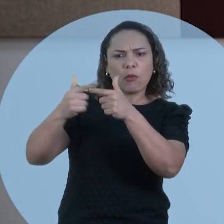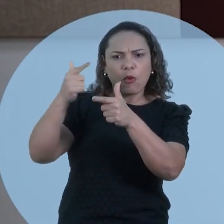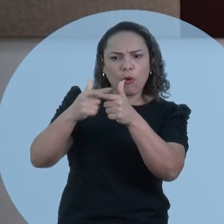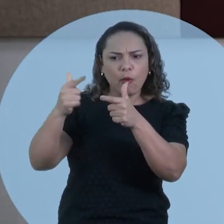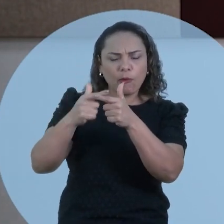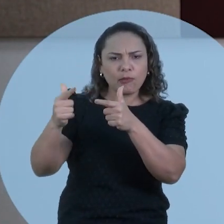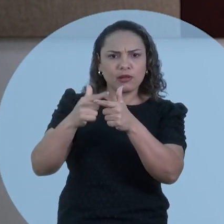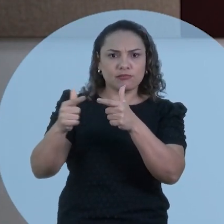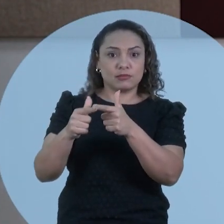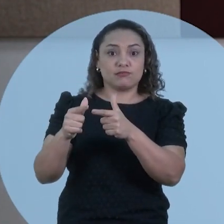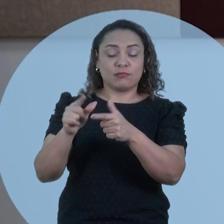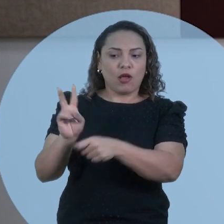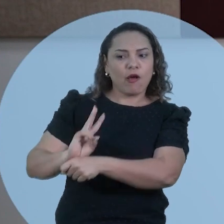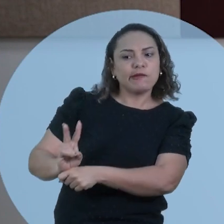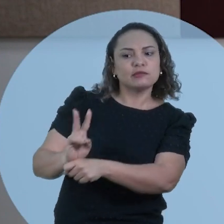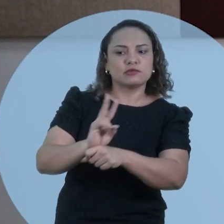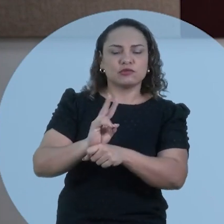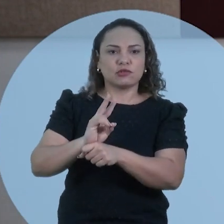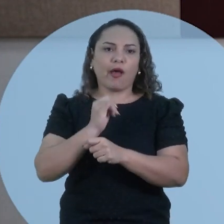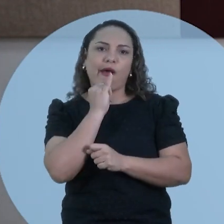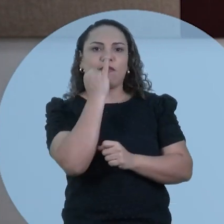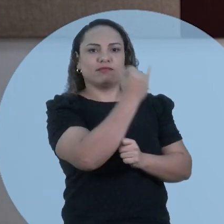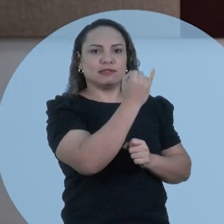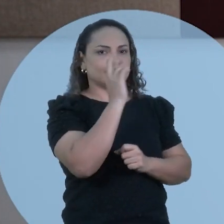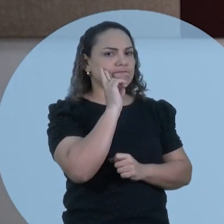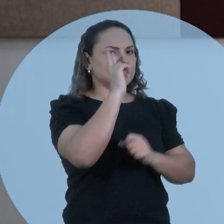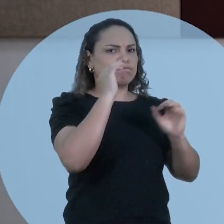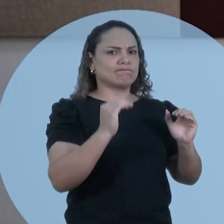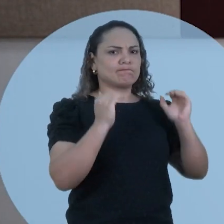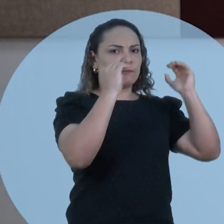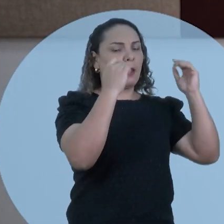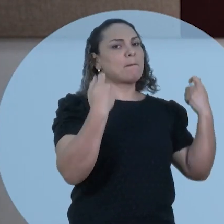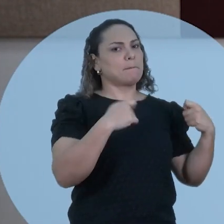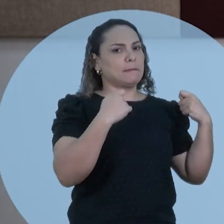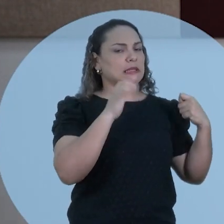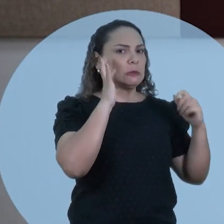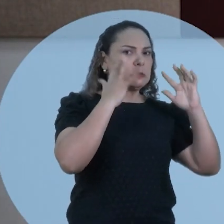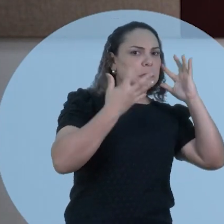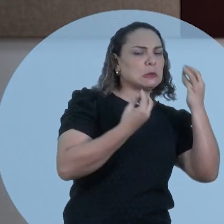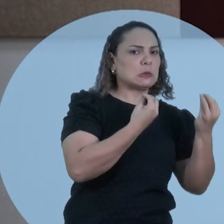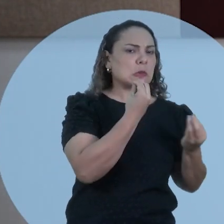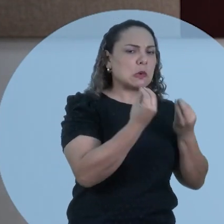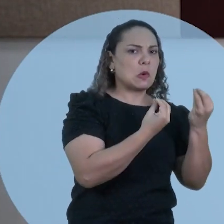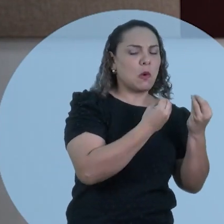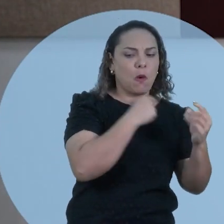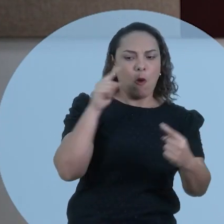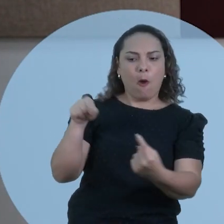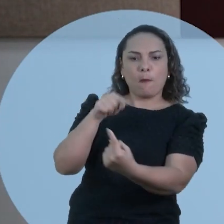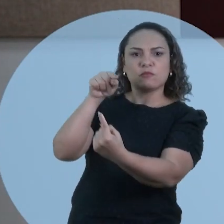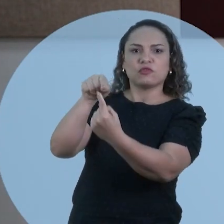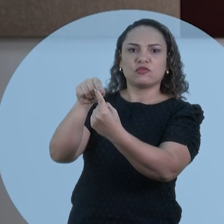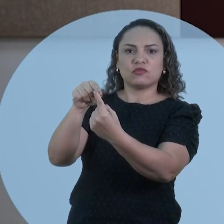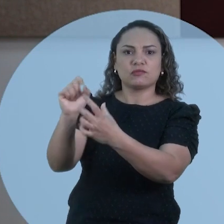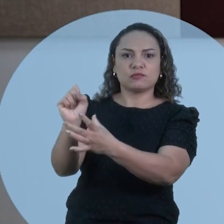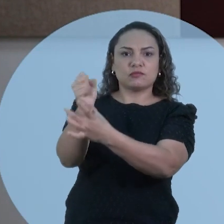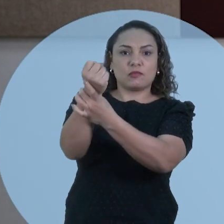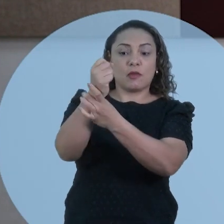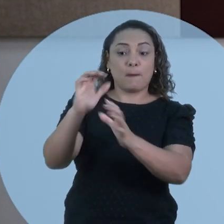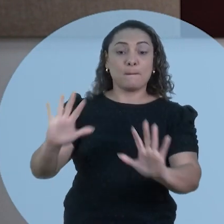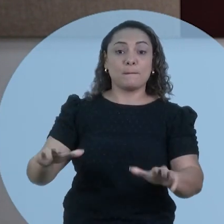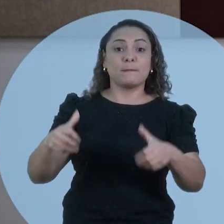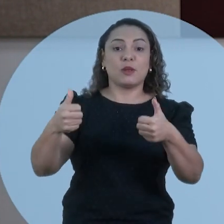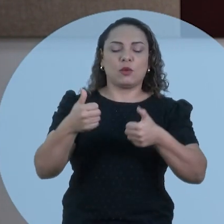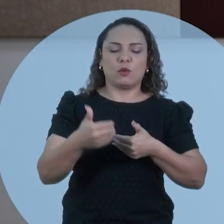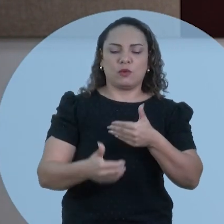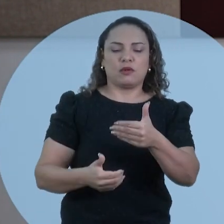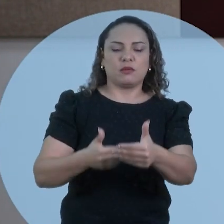identificadas em suas auditorias à auto-administração, para que providências sejam tomadas, objetivando garantir